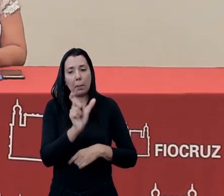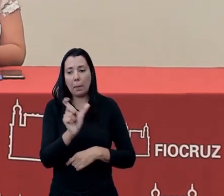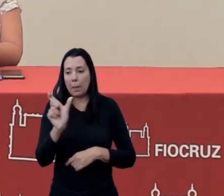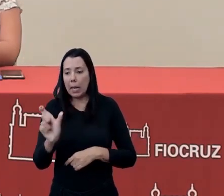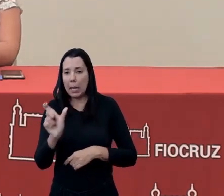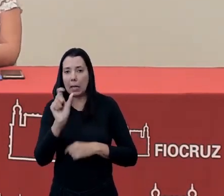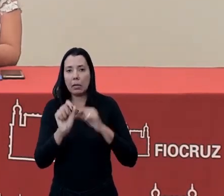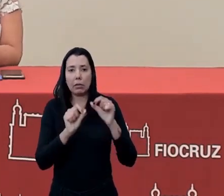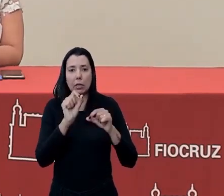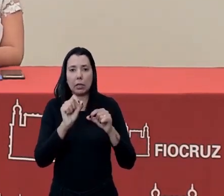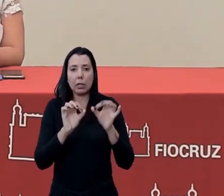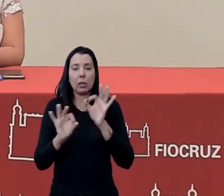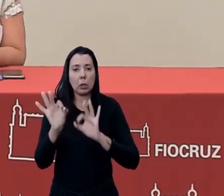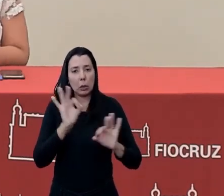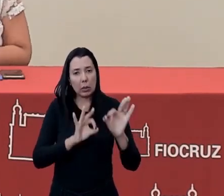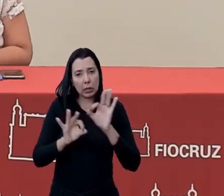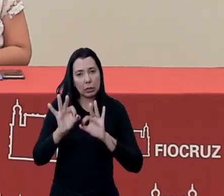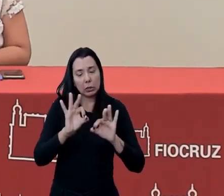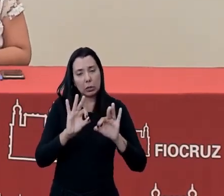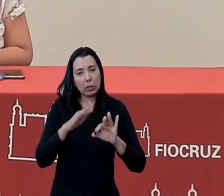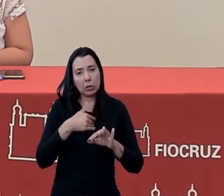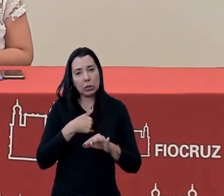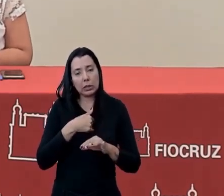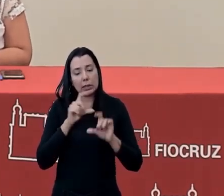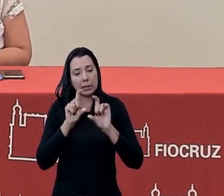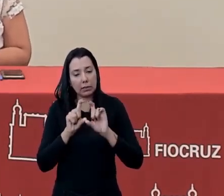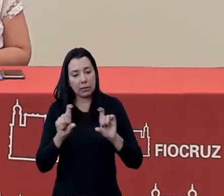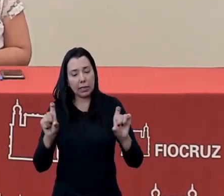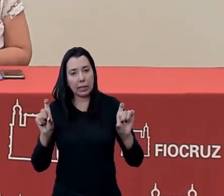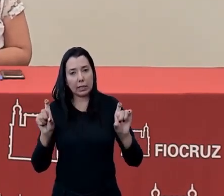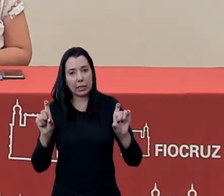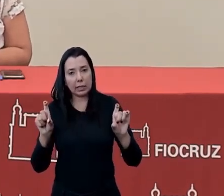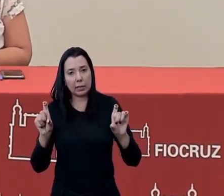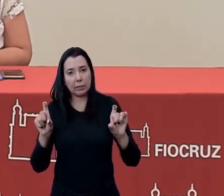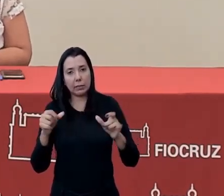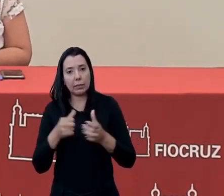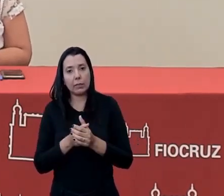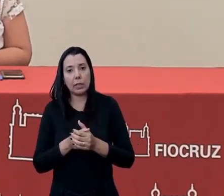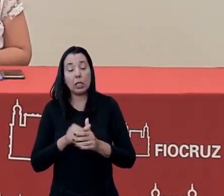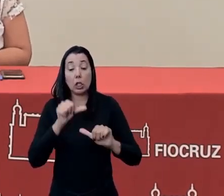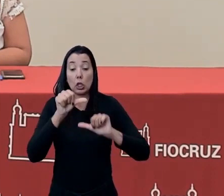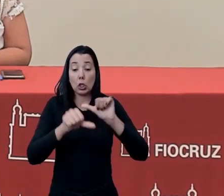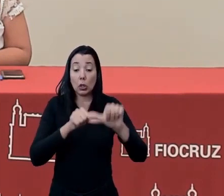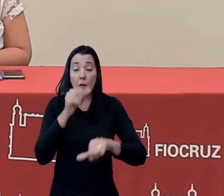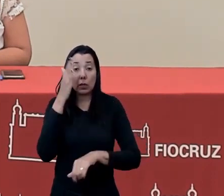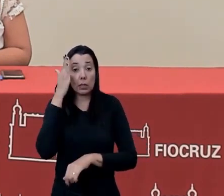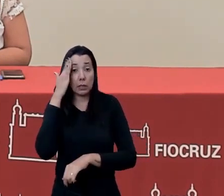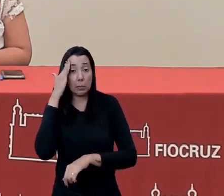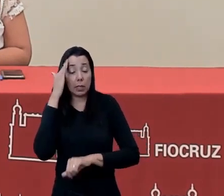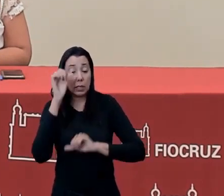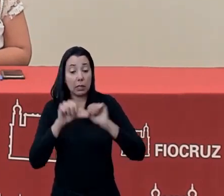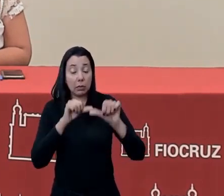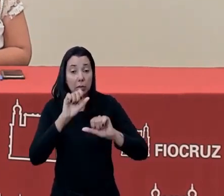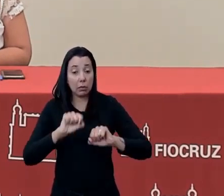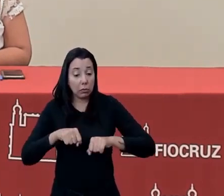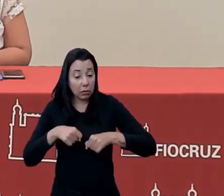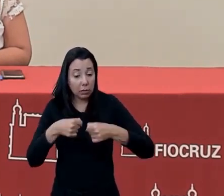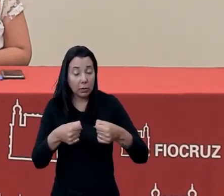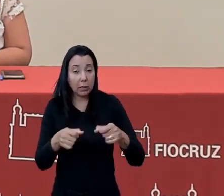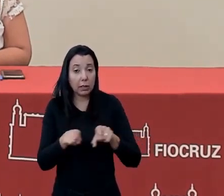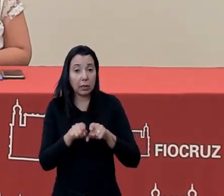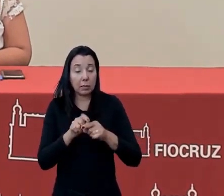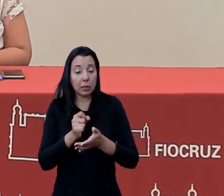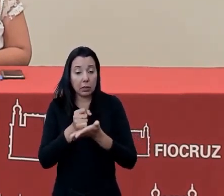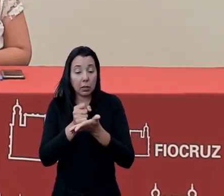construiu a nossa frase, que é Território Afetivo de Troca de Saberes, Transformação, Fortalecimento e